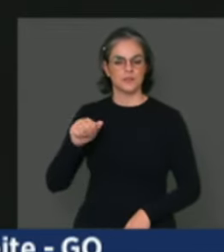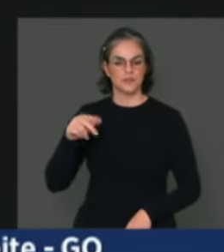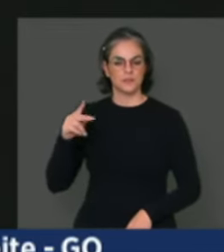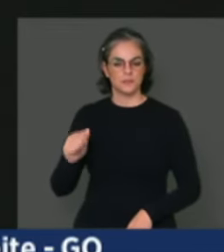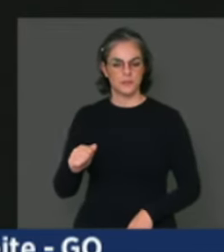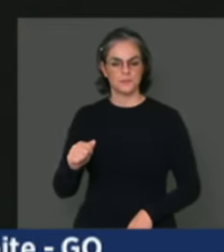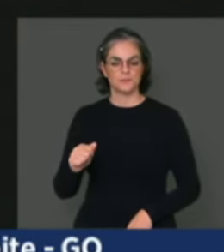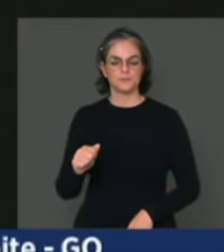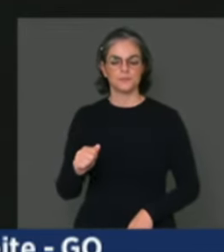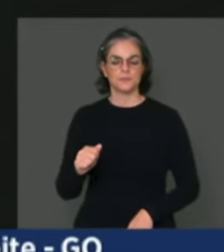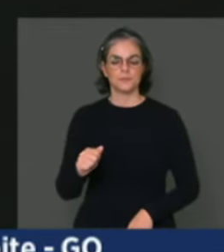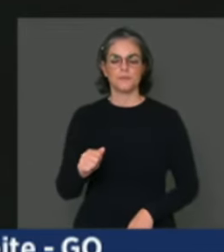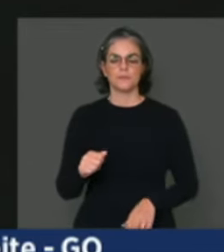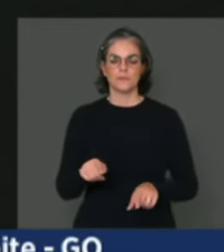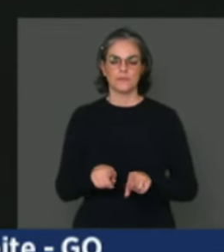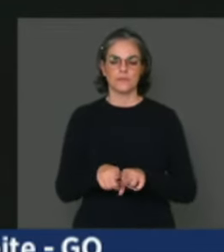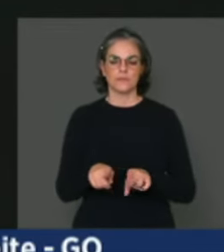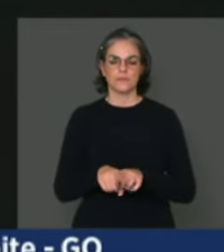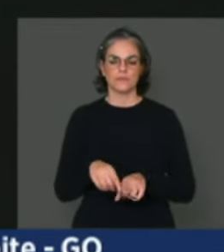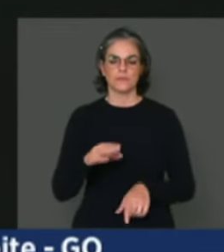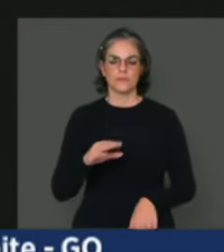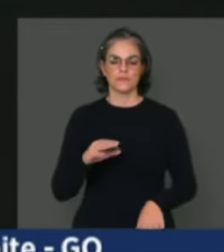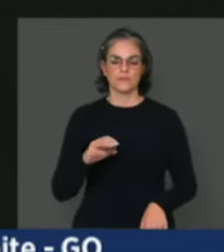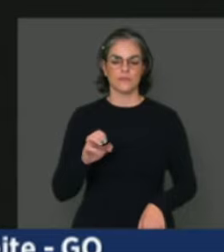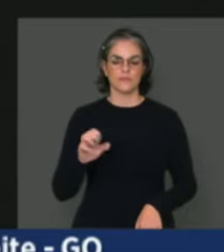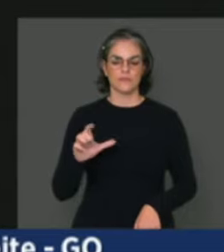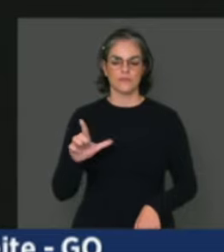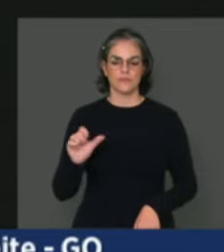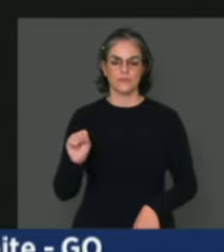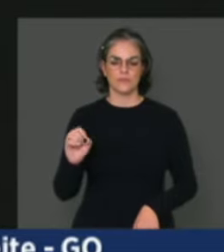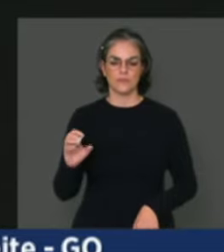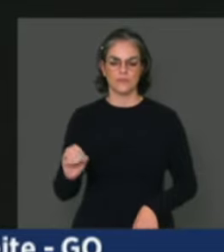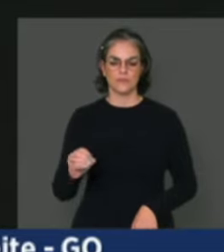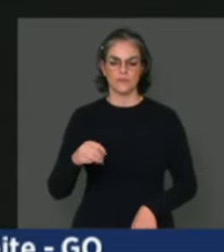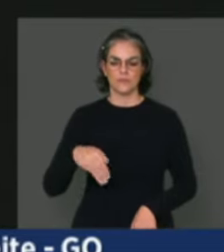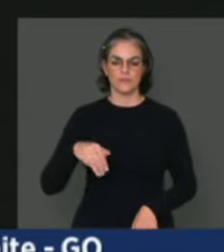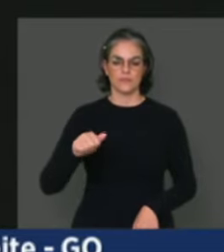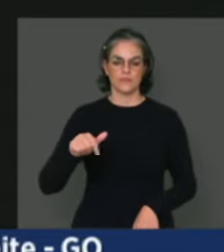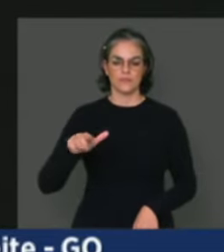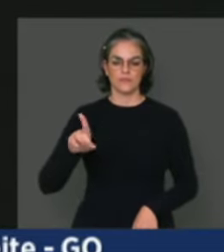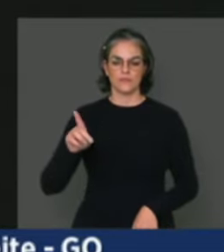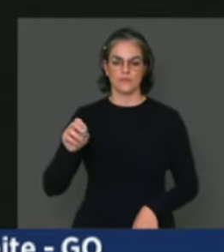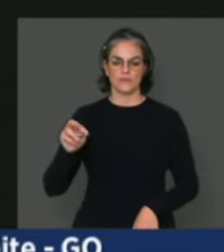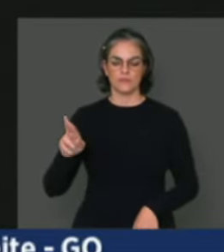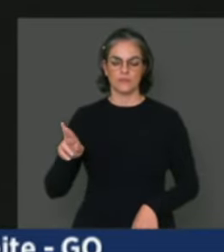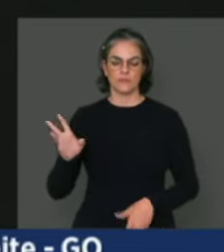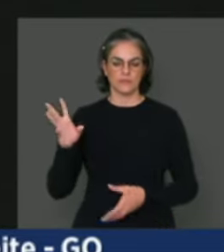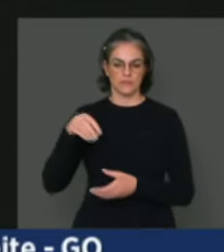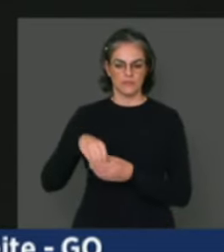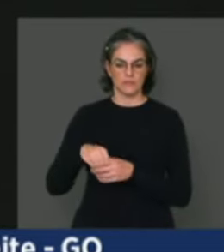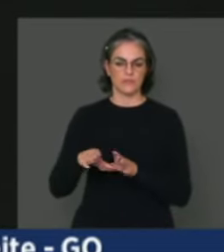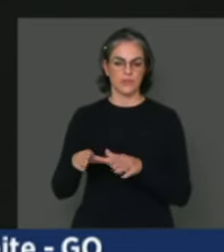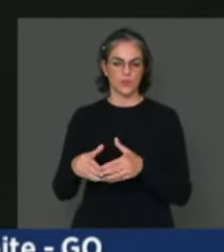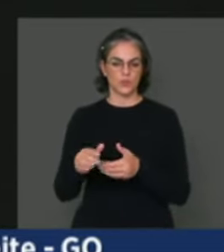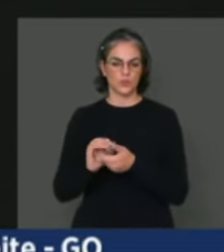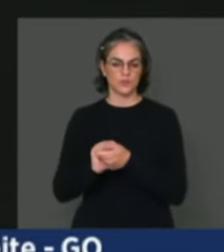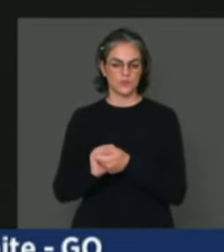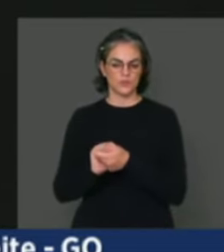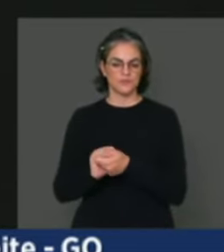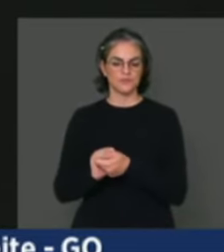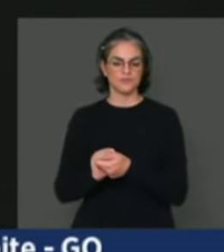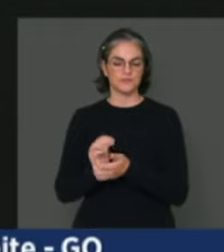Cumprimento Celso Maldani, que está aí, faz parte até do nosso grupo também de estudo, né?